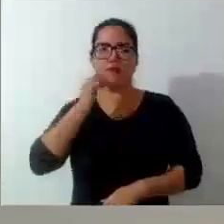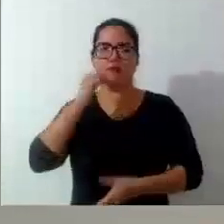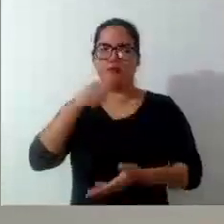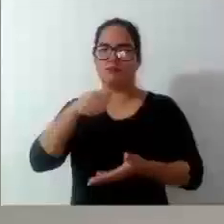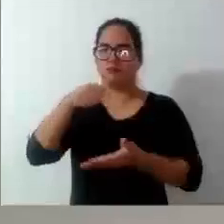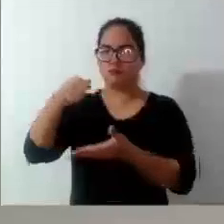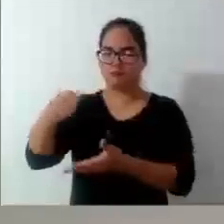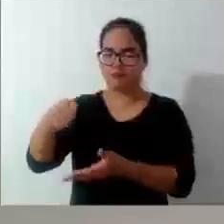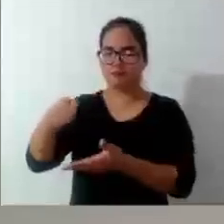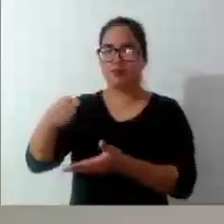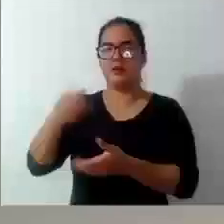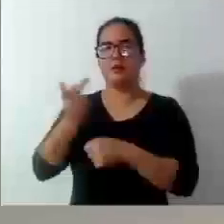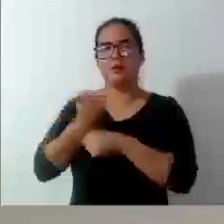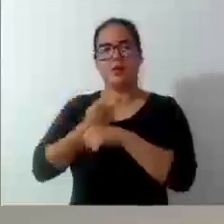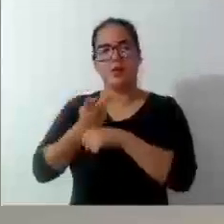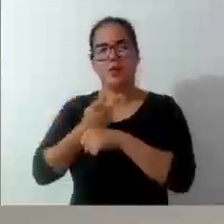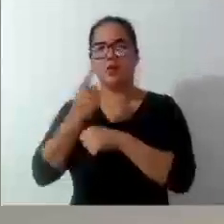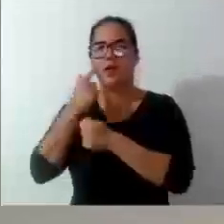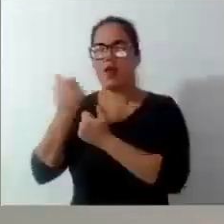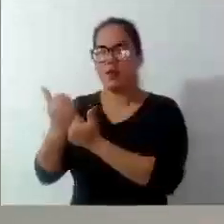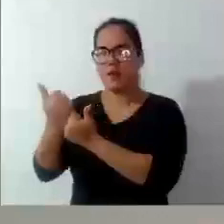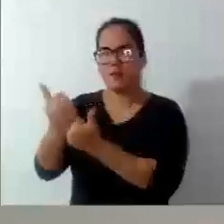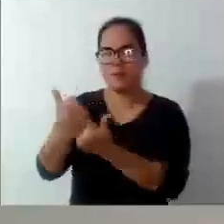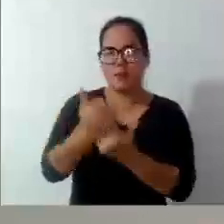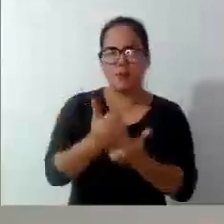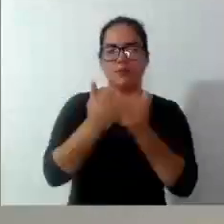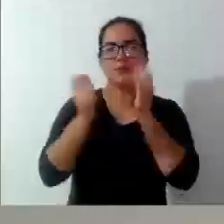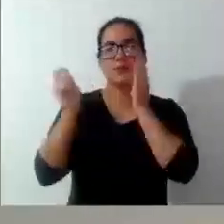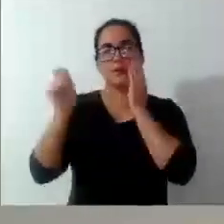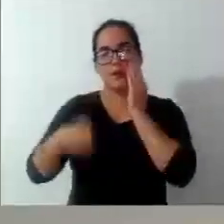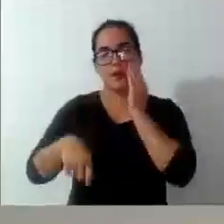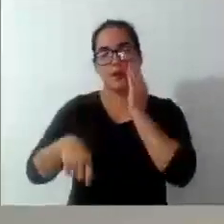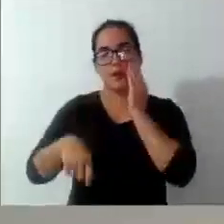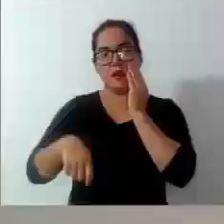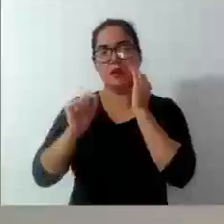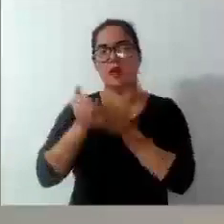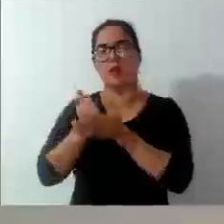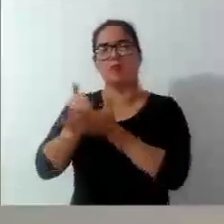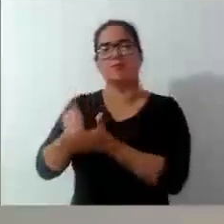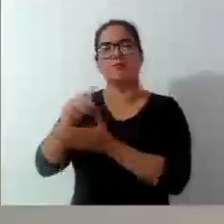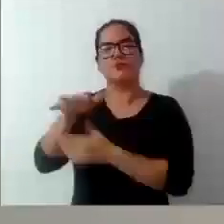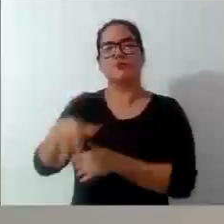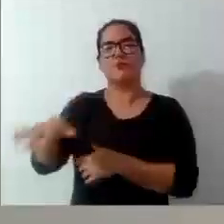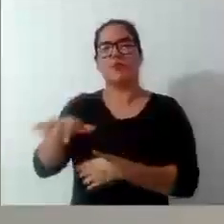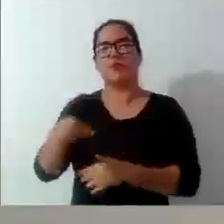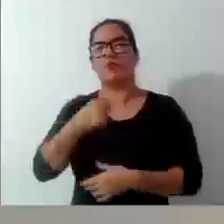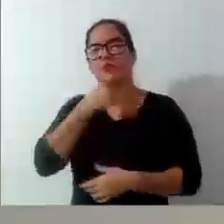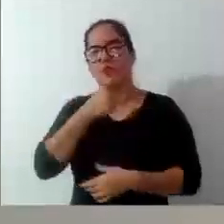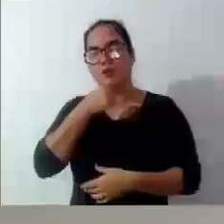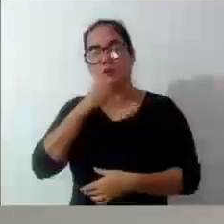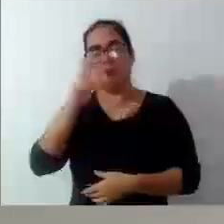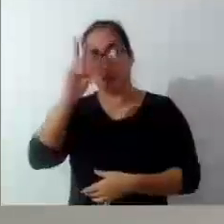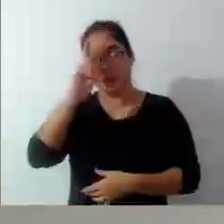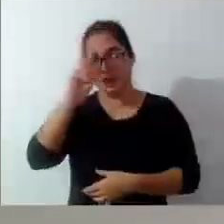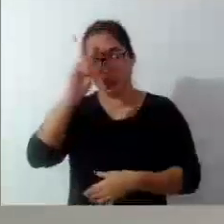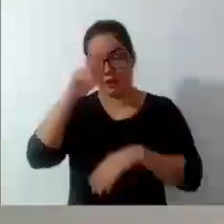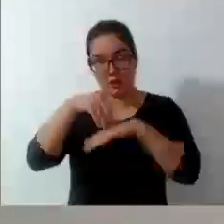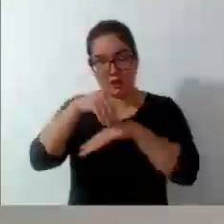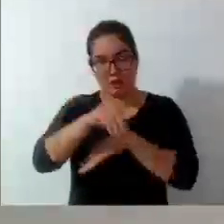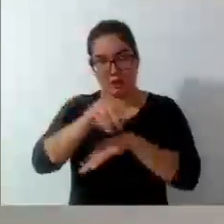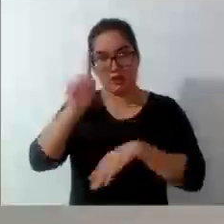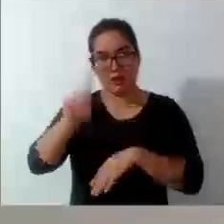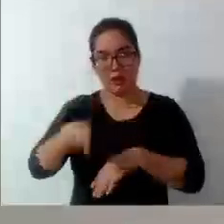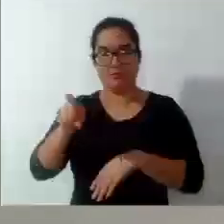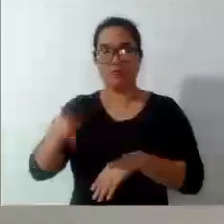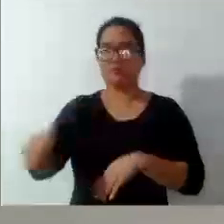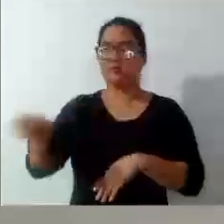procurando parcerias para que possa estar contemplando os nossos idosos. Os idosos, lembrando esse, que não receberam,